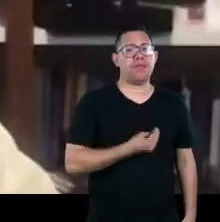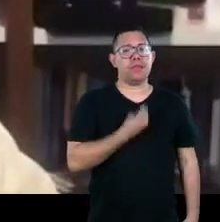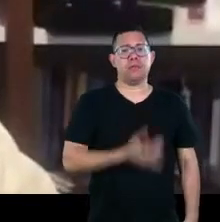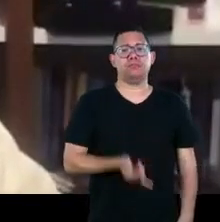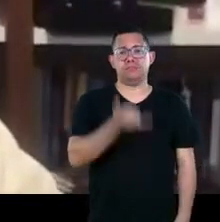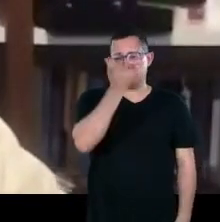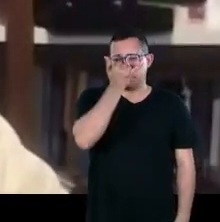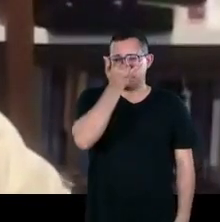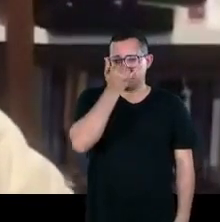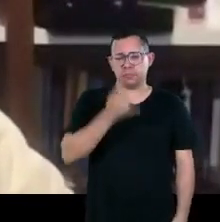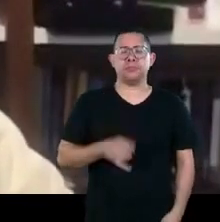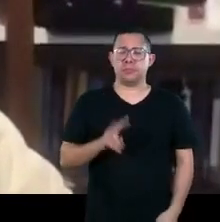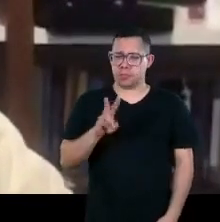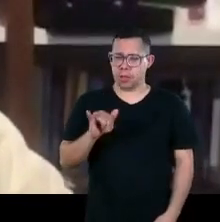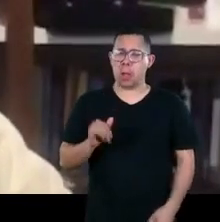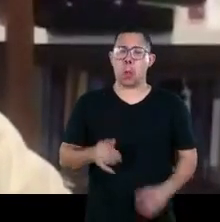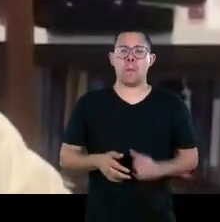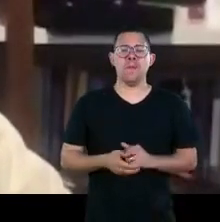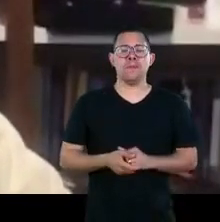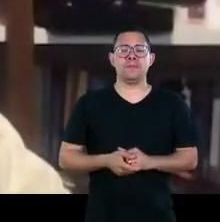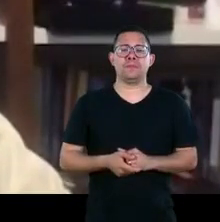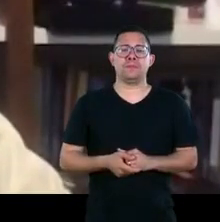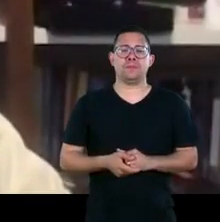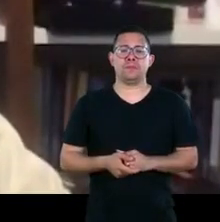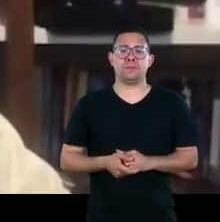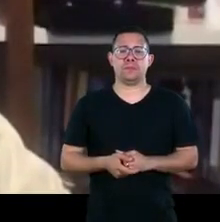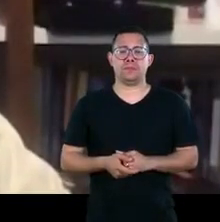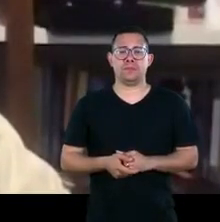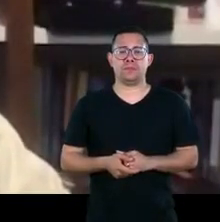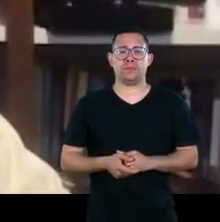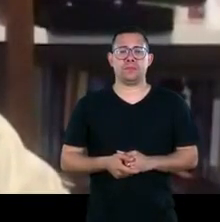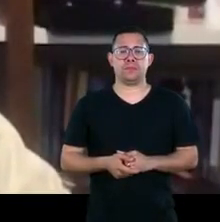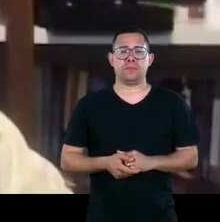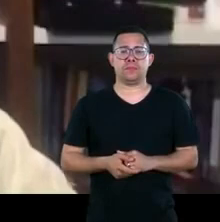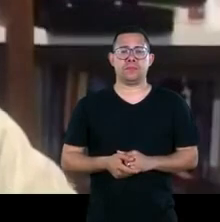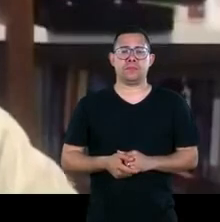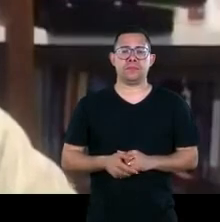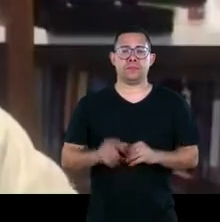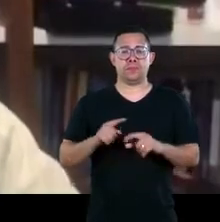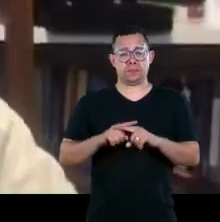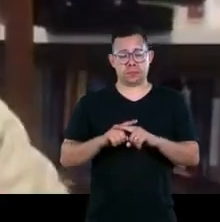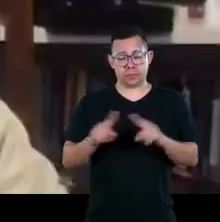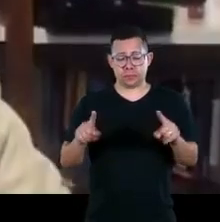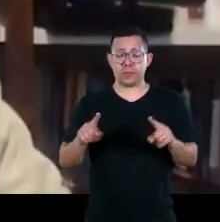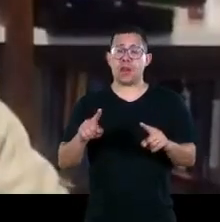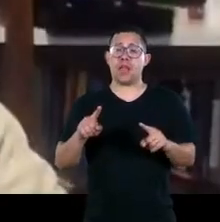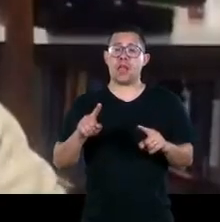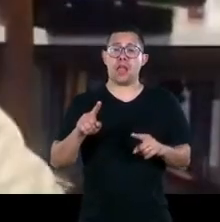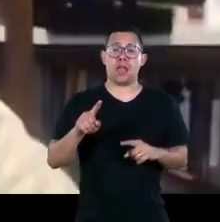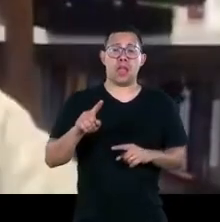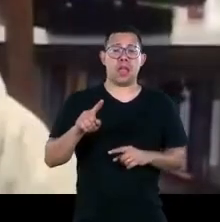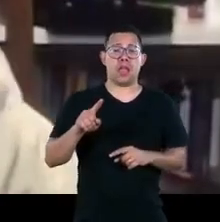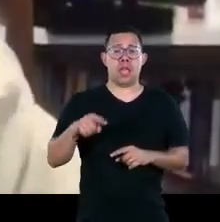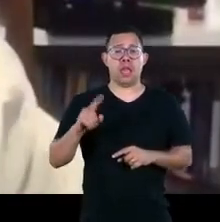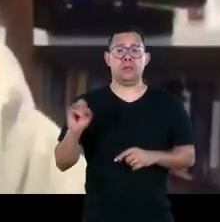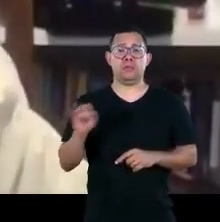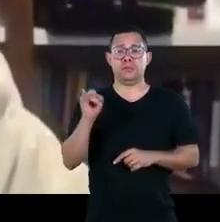nobre mas de qualquer forma tem que haver uma motivação para que a solidariedade seja porque veja que coisa curiosa